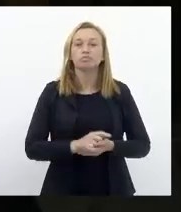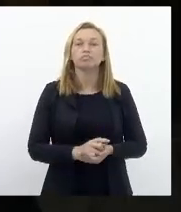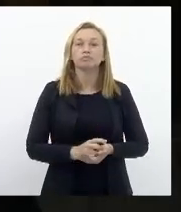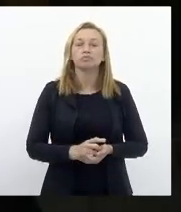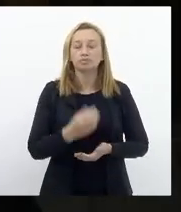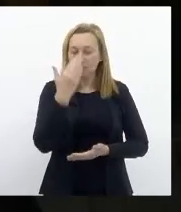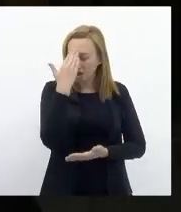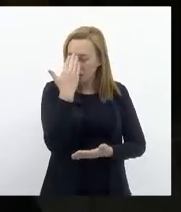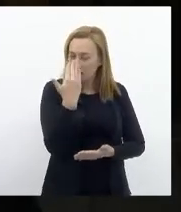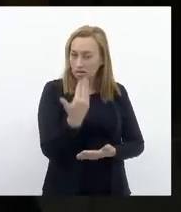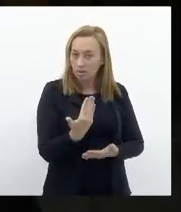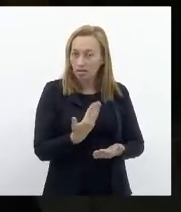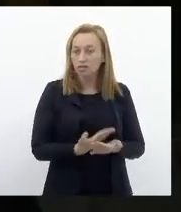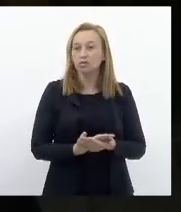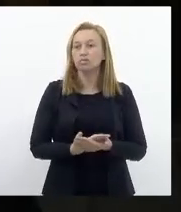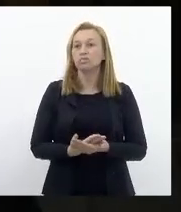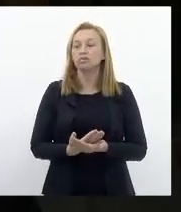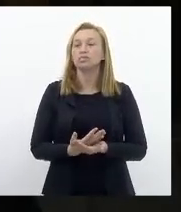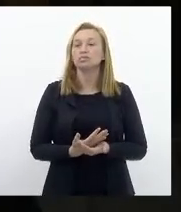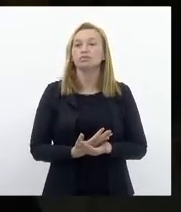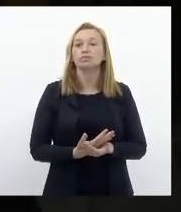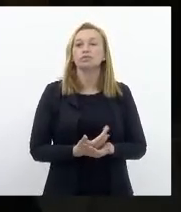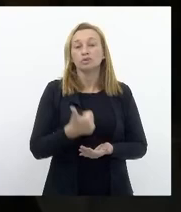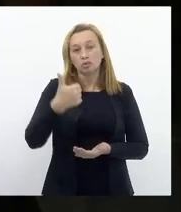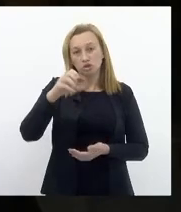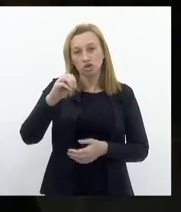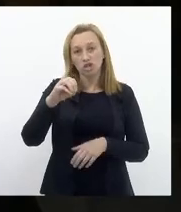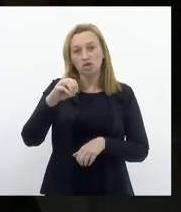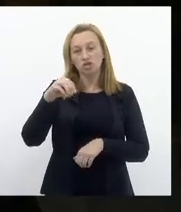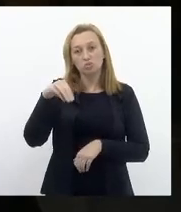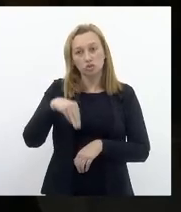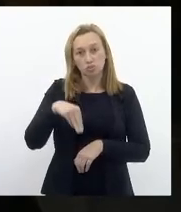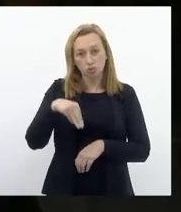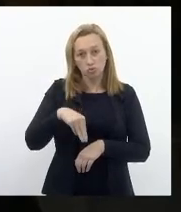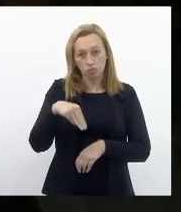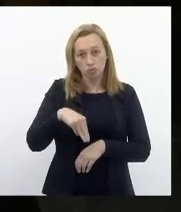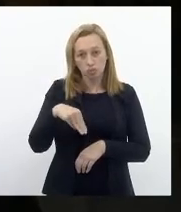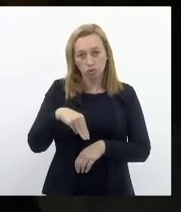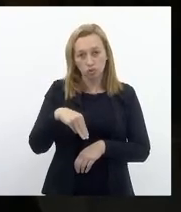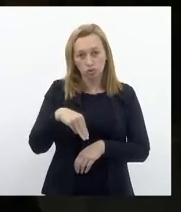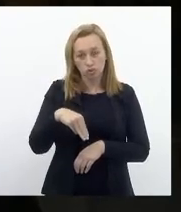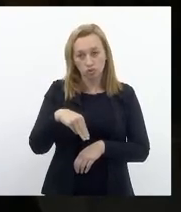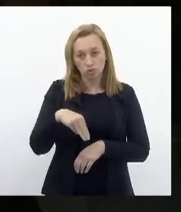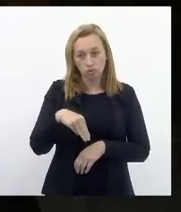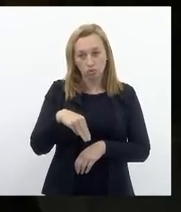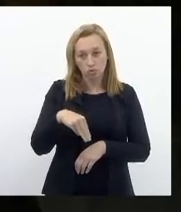agradeço Os meus 10 minutos E